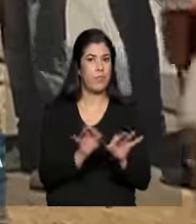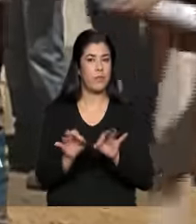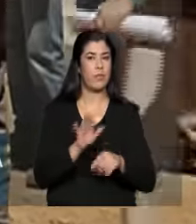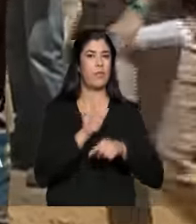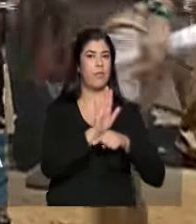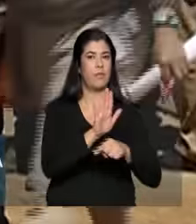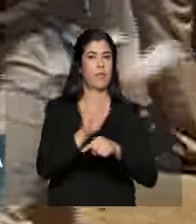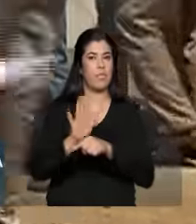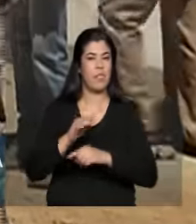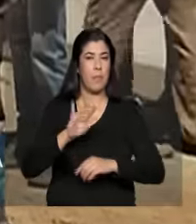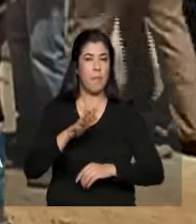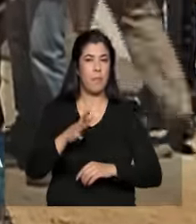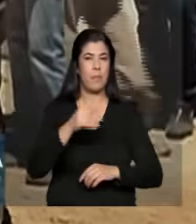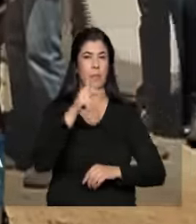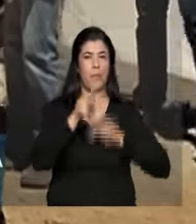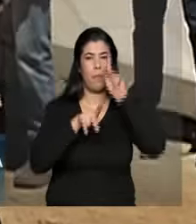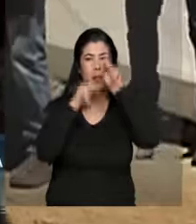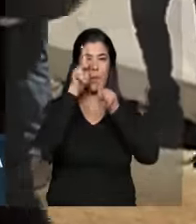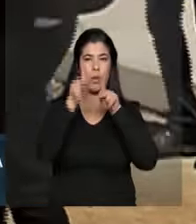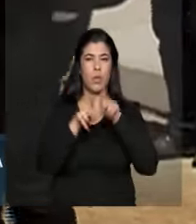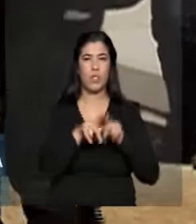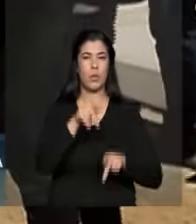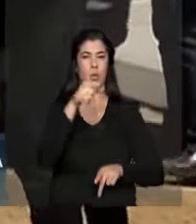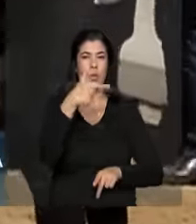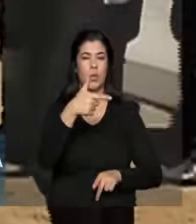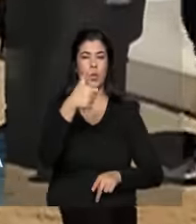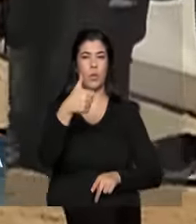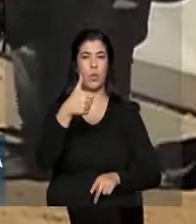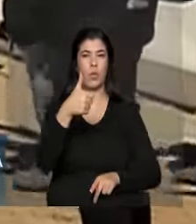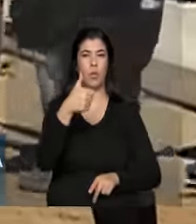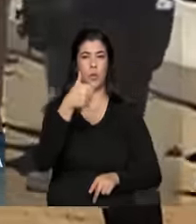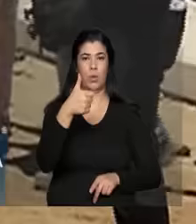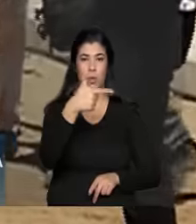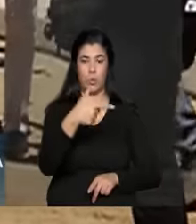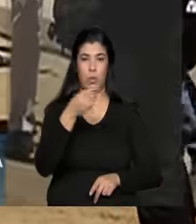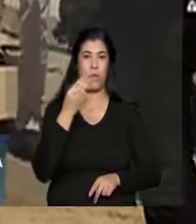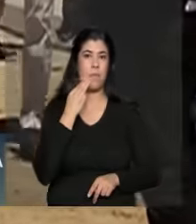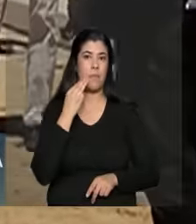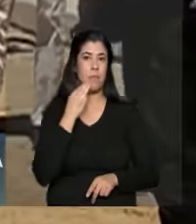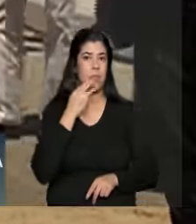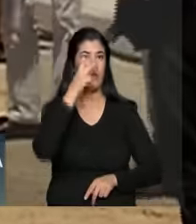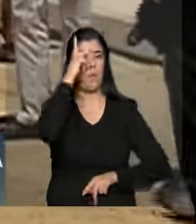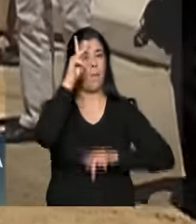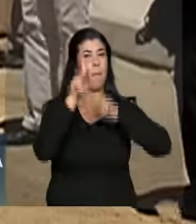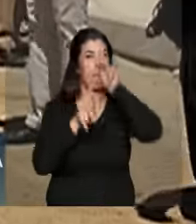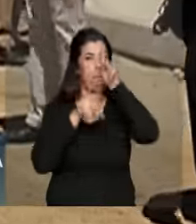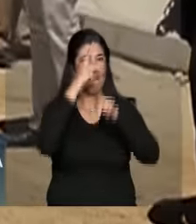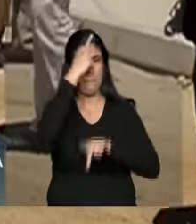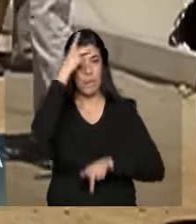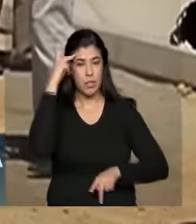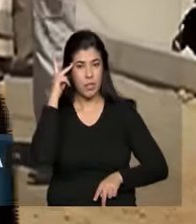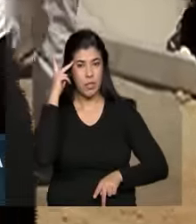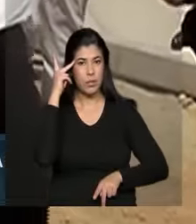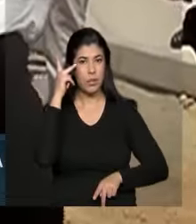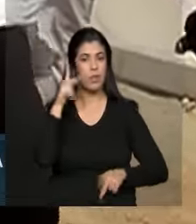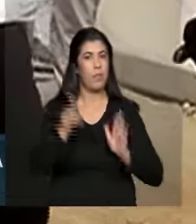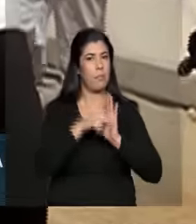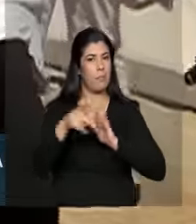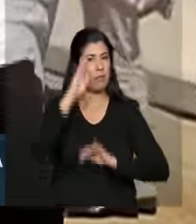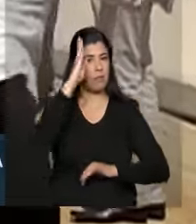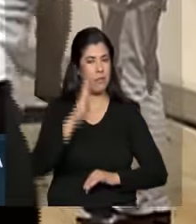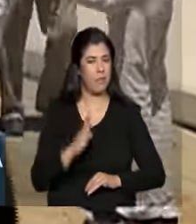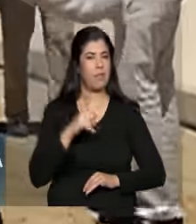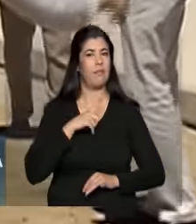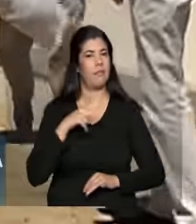população de aproximadamente 12 milhões de pessoas. Ou seja, 12 milhões de brasileiros